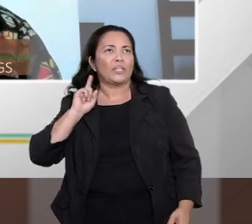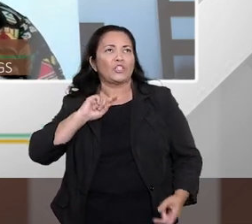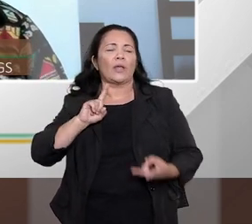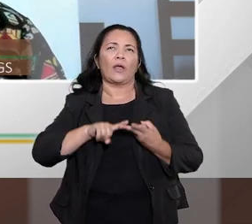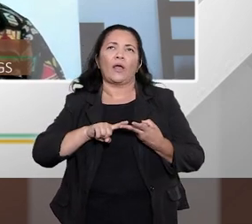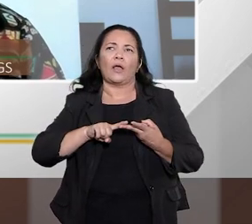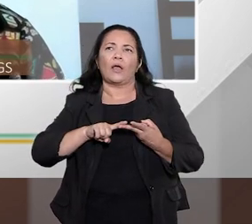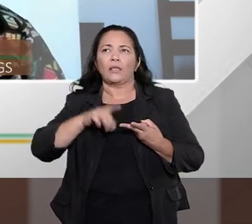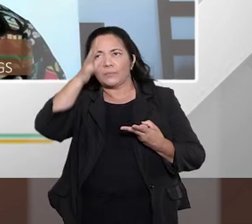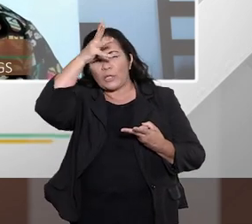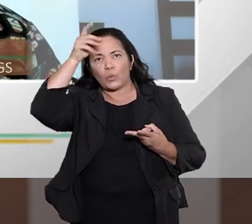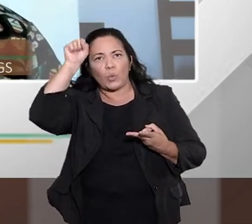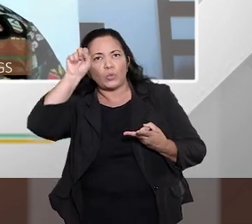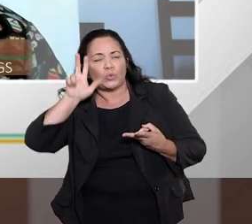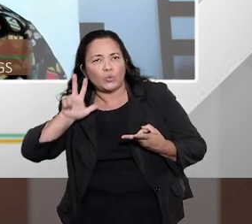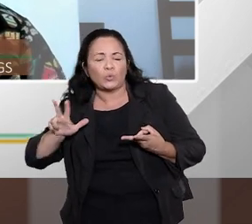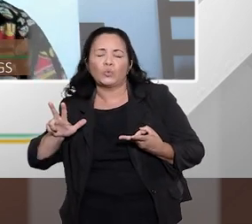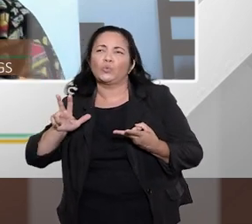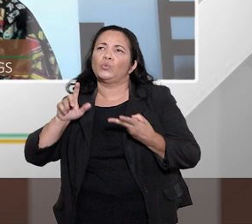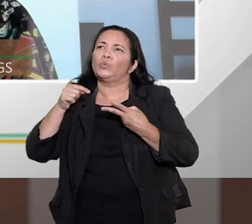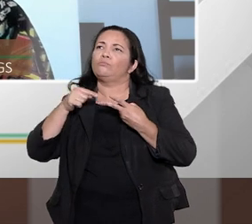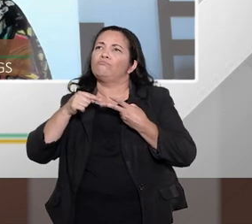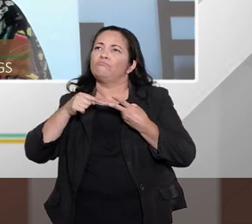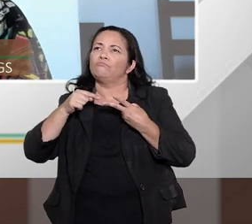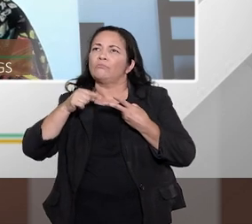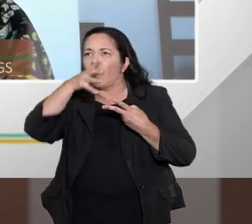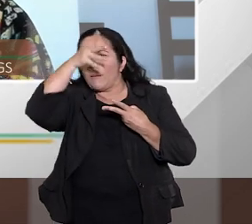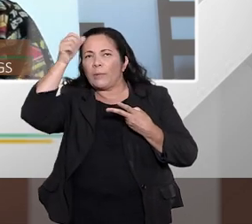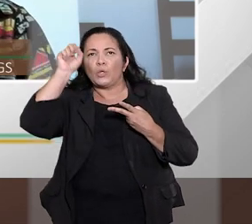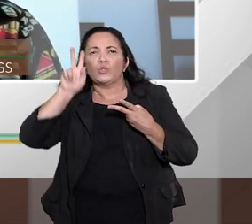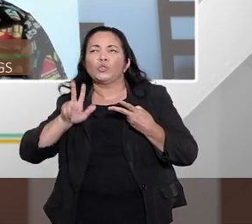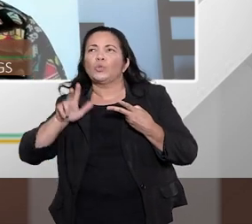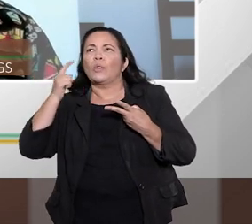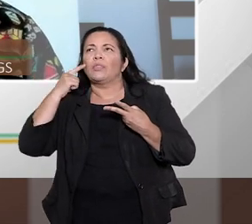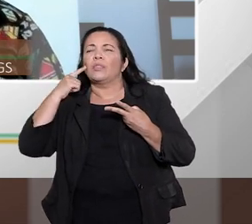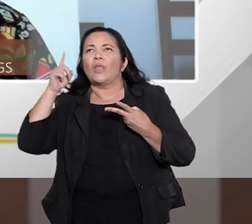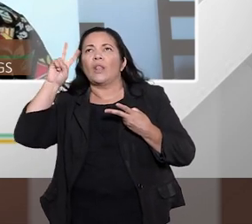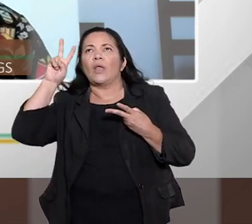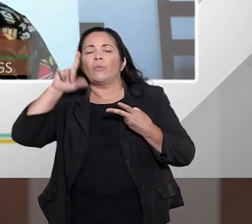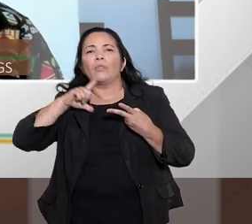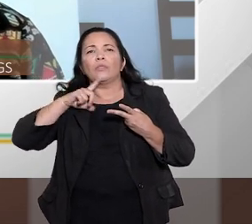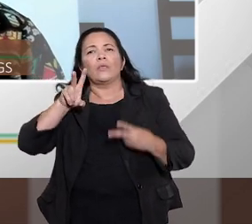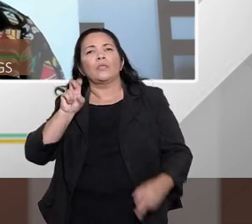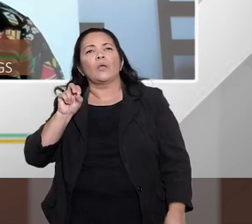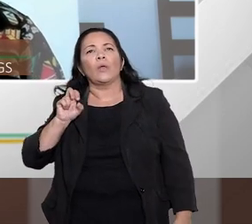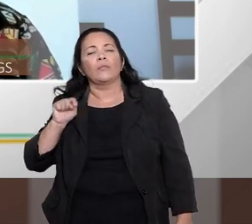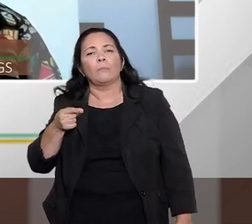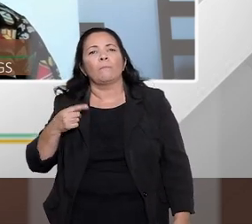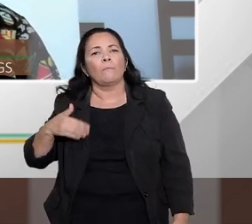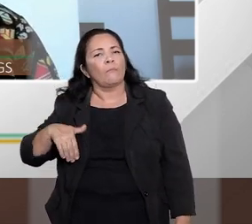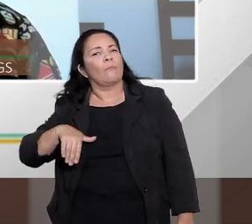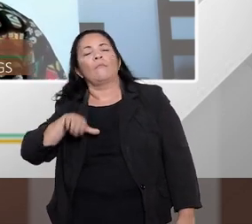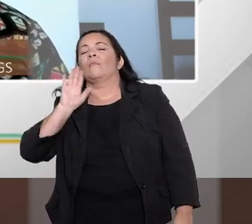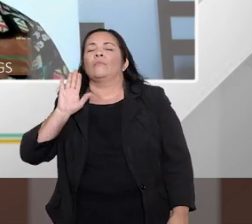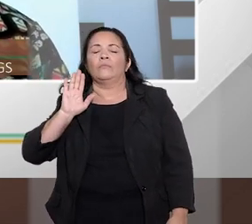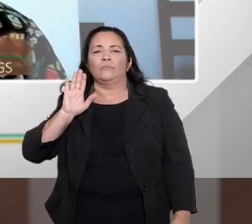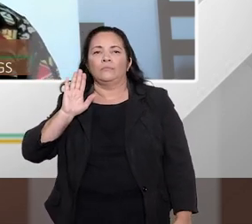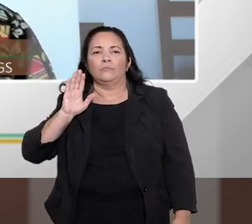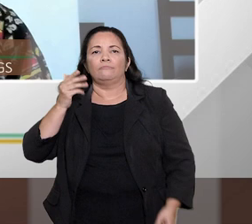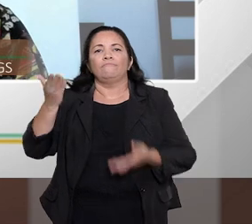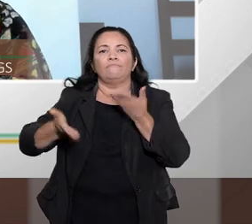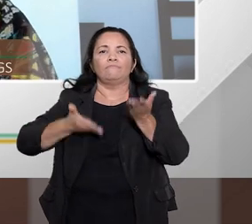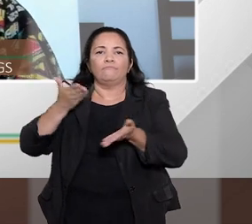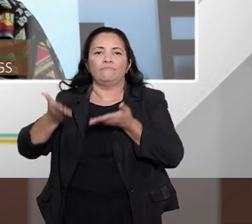Sul Mato Grosso do Sul eles tiveram quase mais de 50 mil atendimentos ou 10 mil